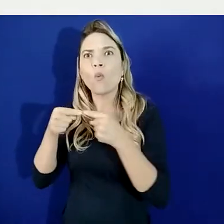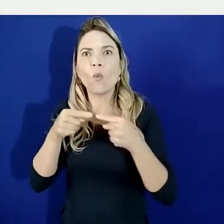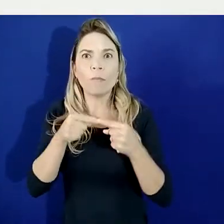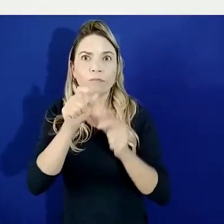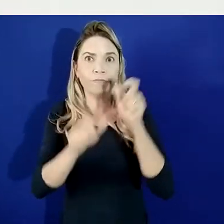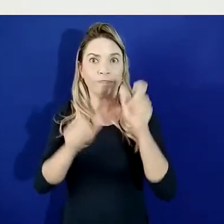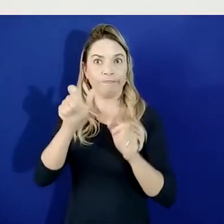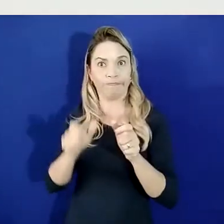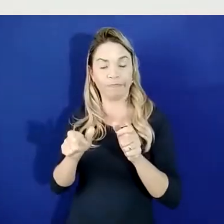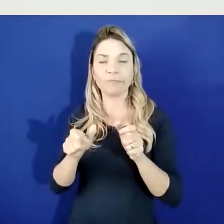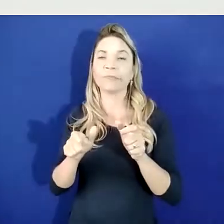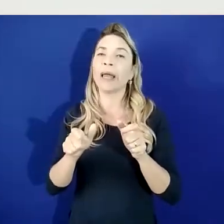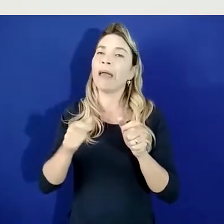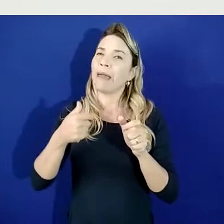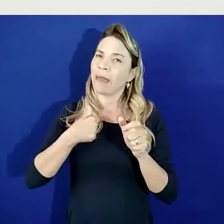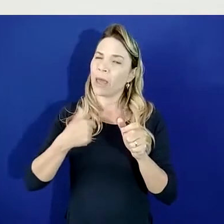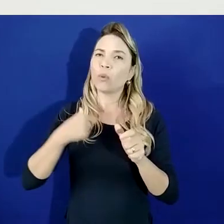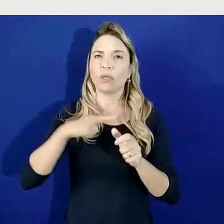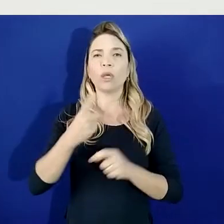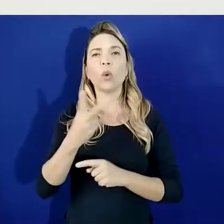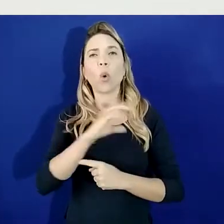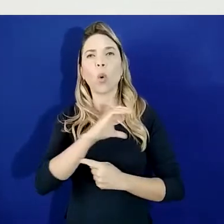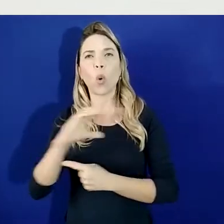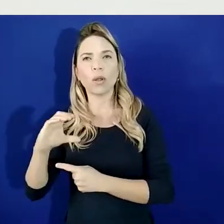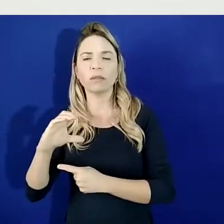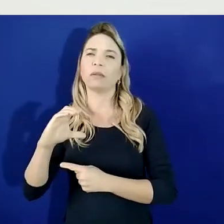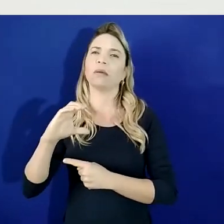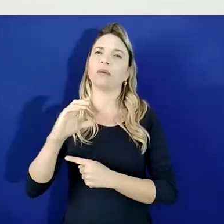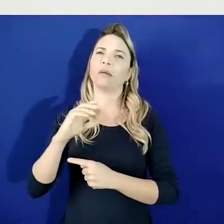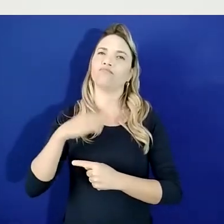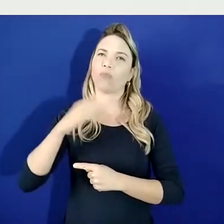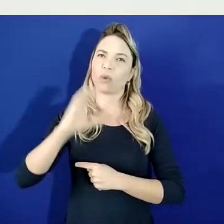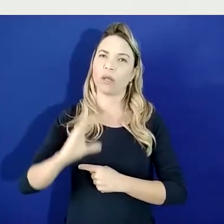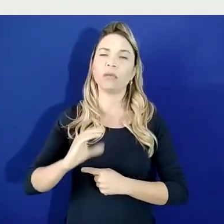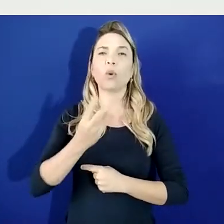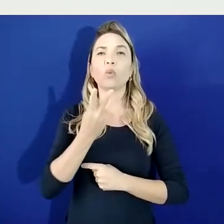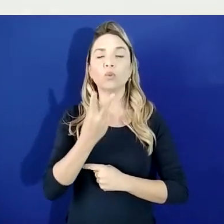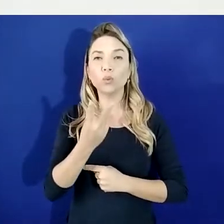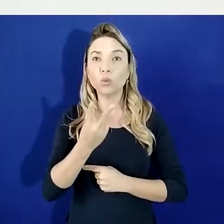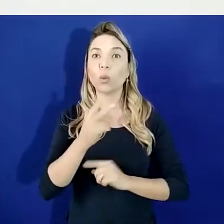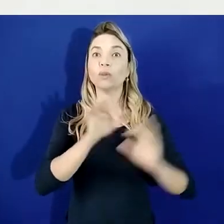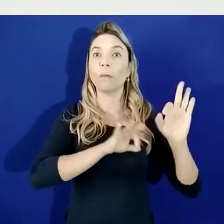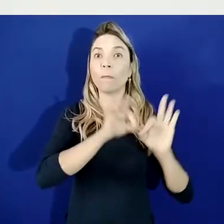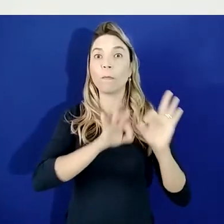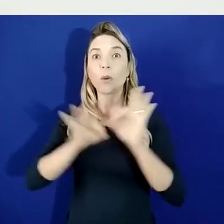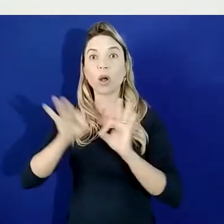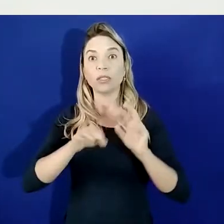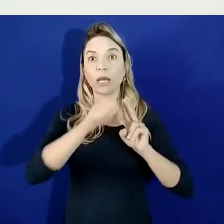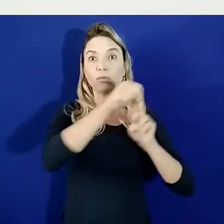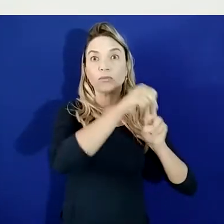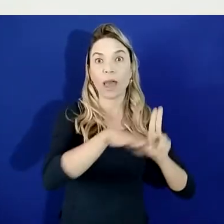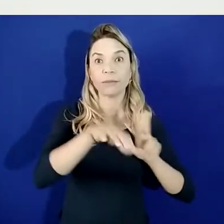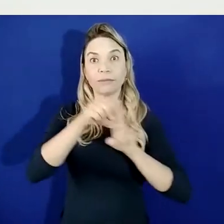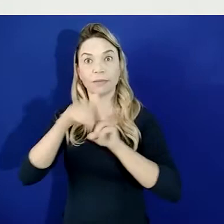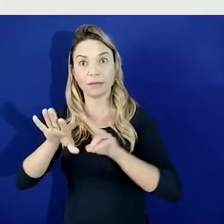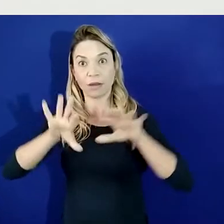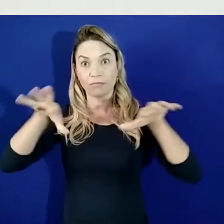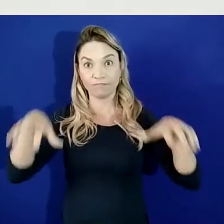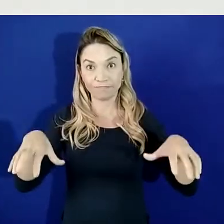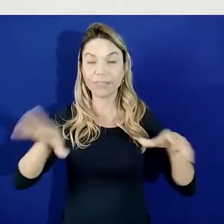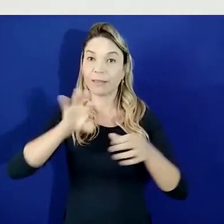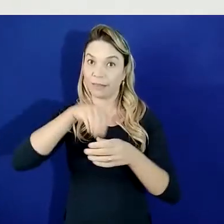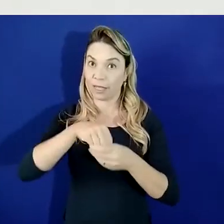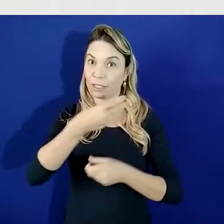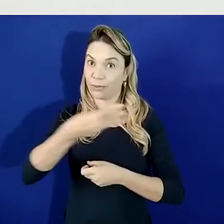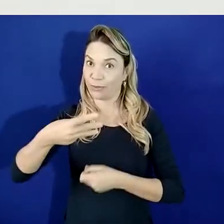Nessa perspectiva, eu coordeno dois projetos de extensão em nossa unidade. Nesse cenário, esses projetos